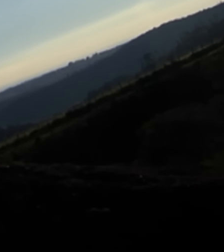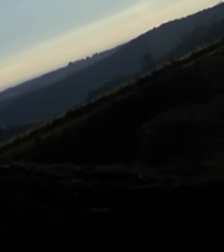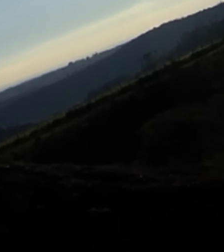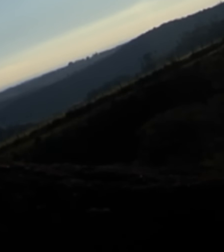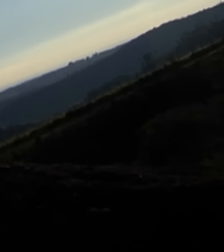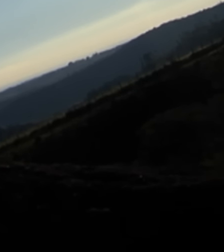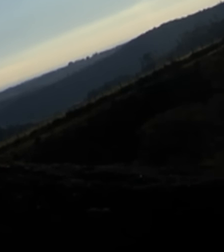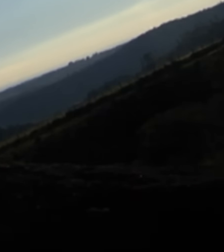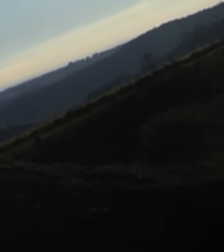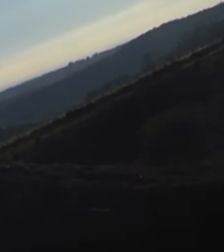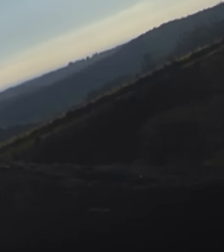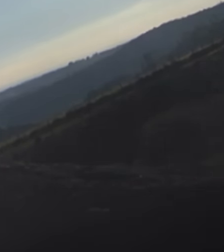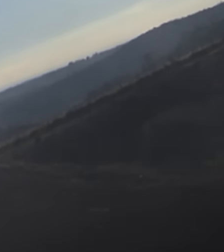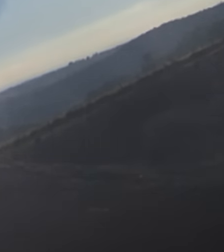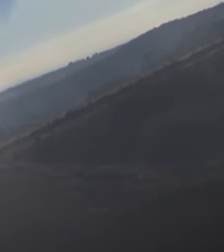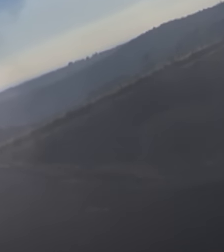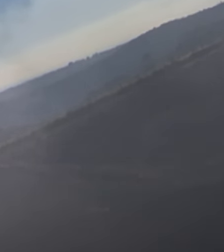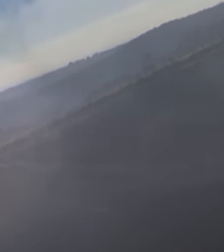compreender.